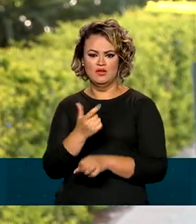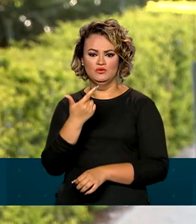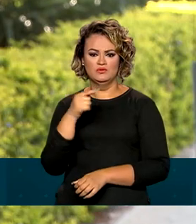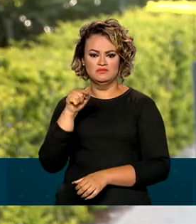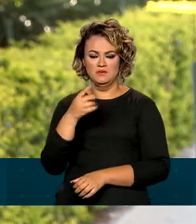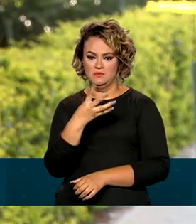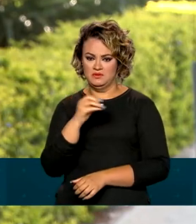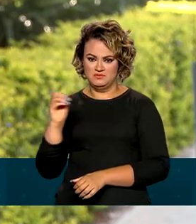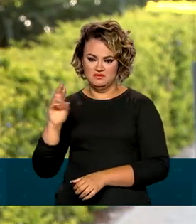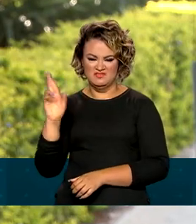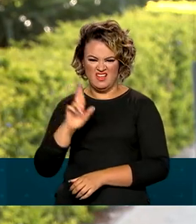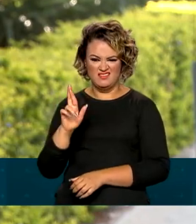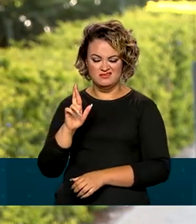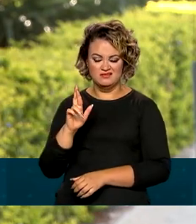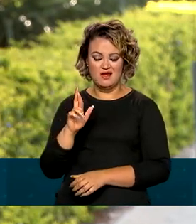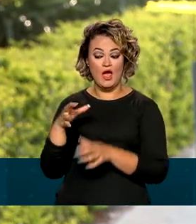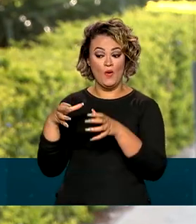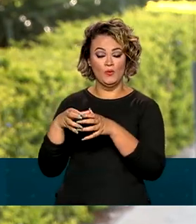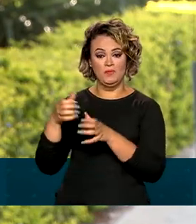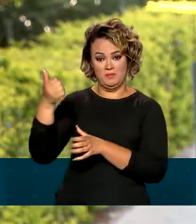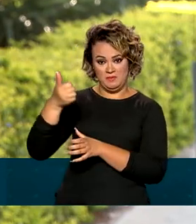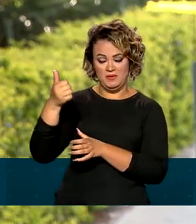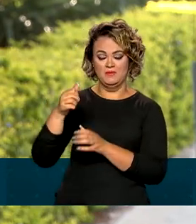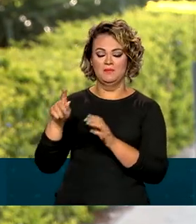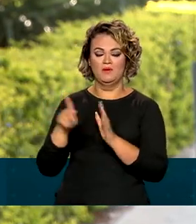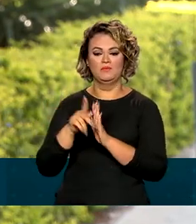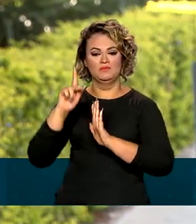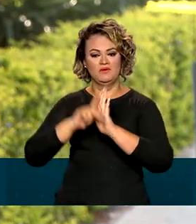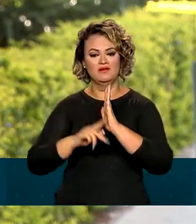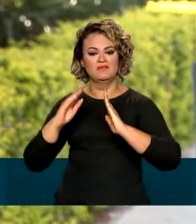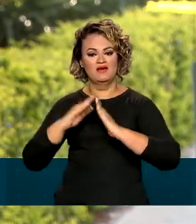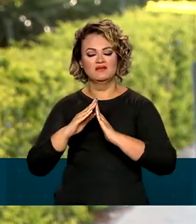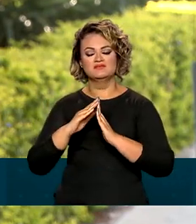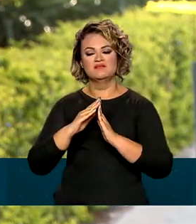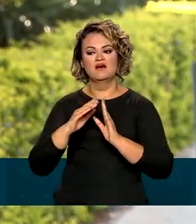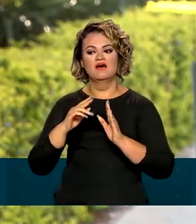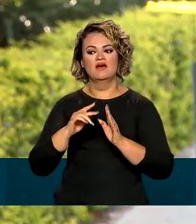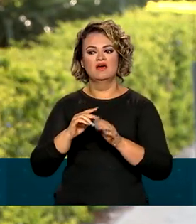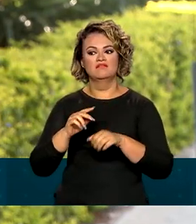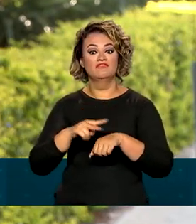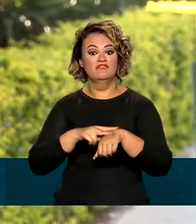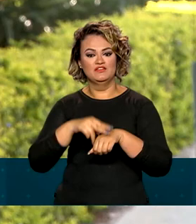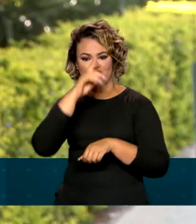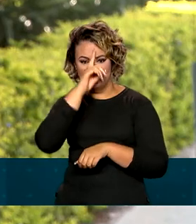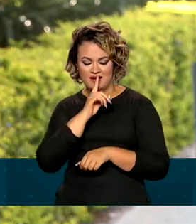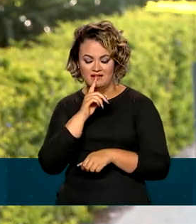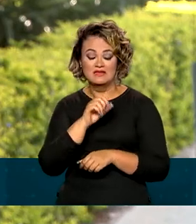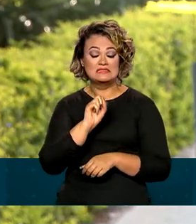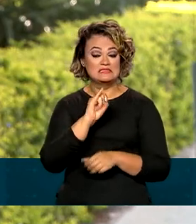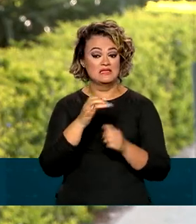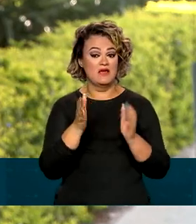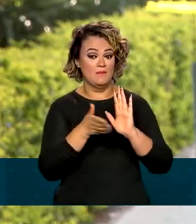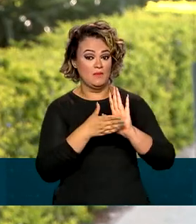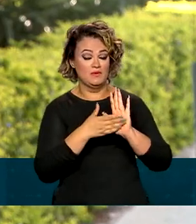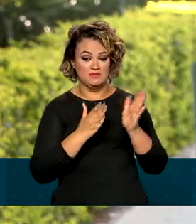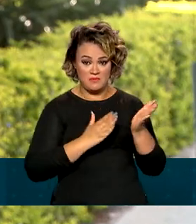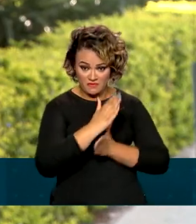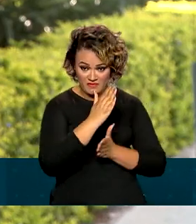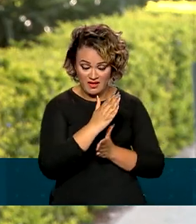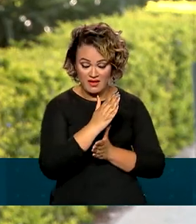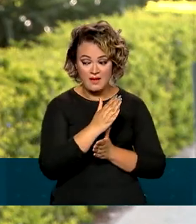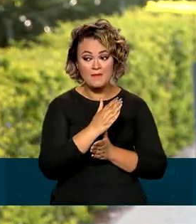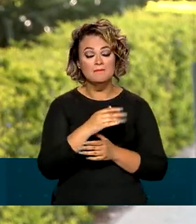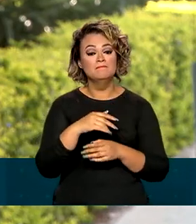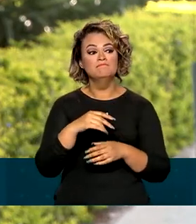,00, que estão no grupo 1 do programa Casa Verde Amarela. Segundo a proposta aprovada, cabe ao trabalhador